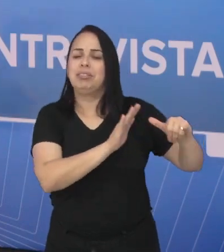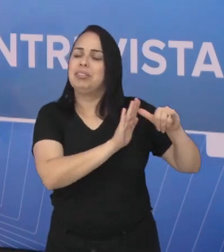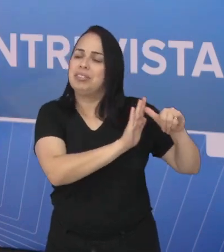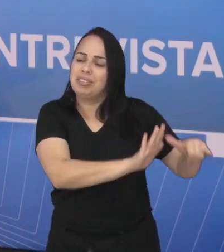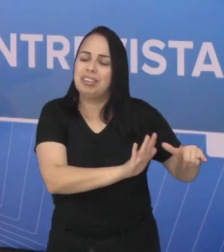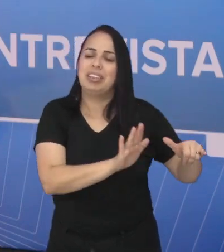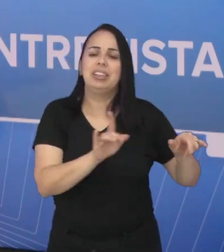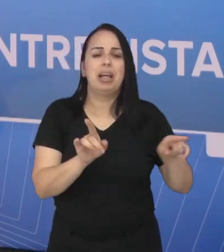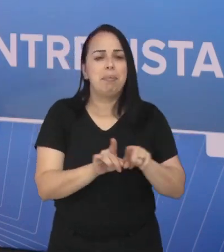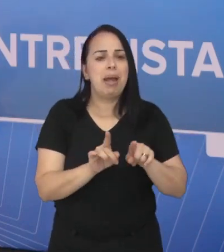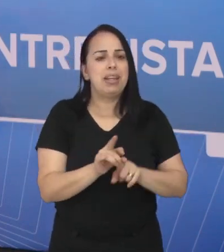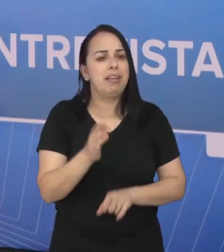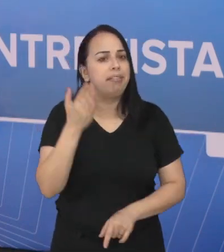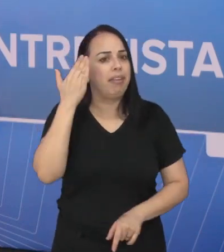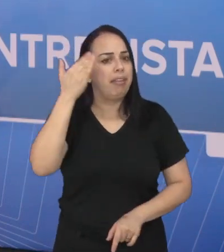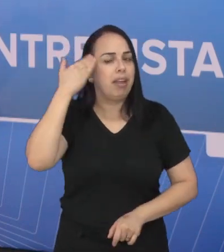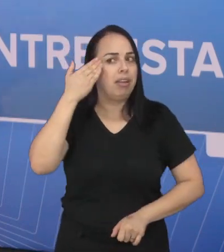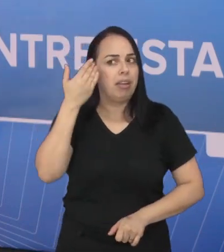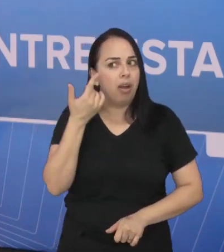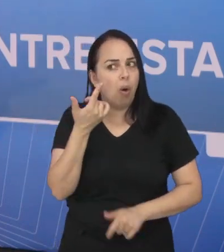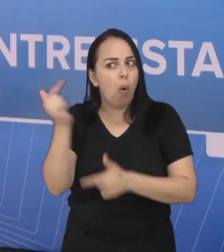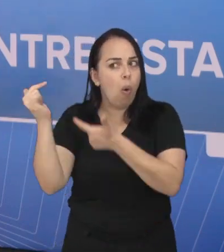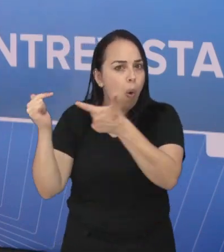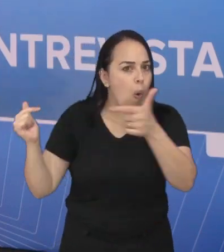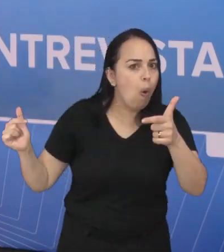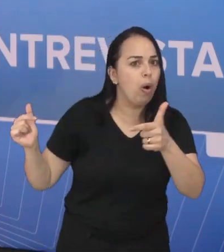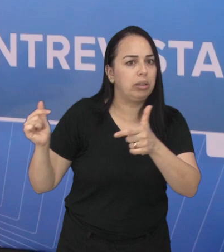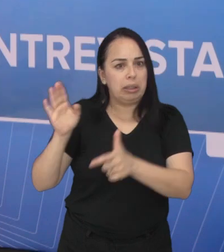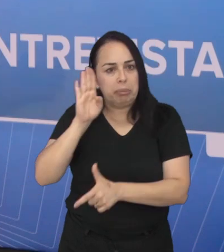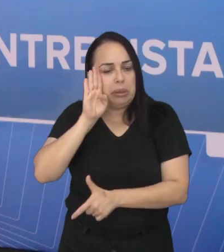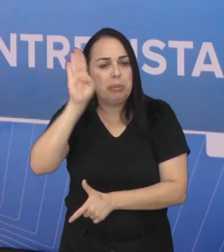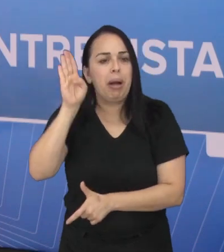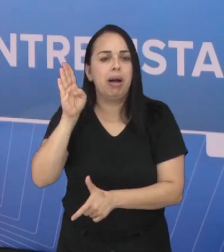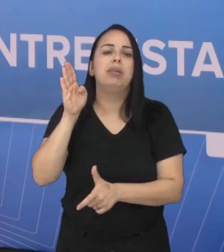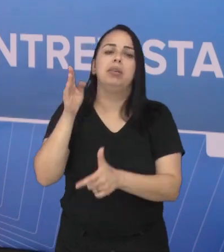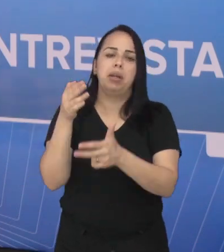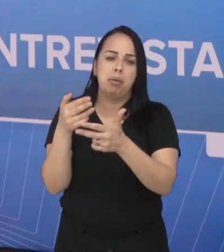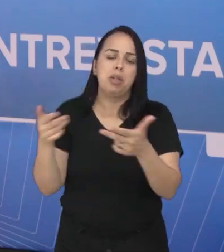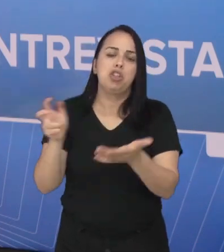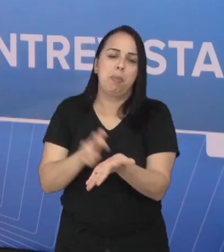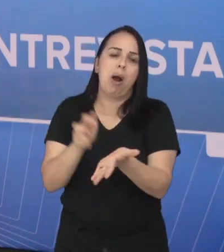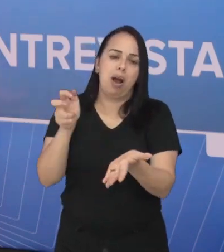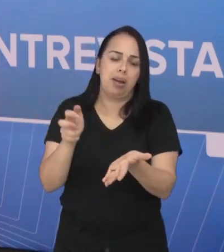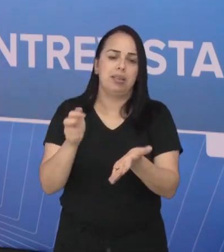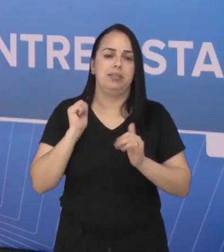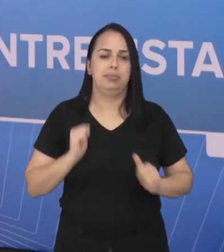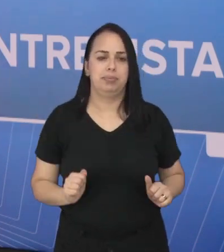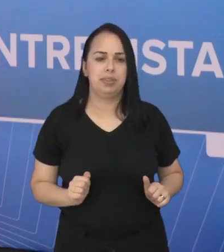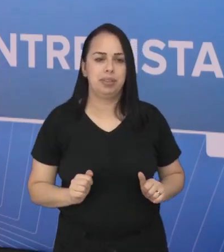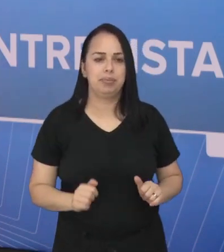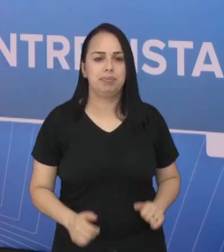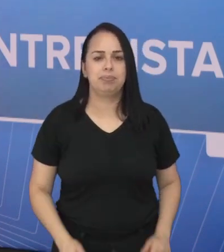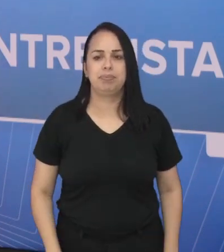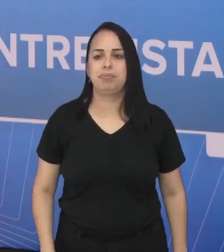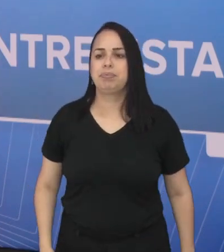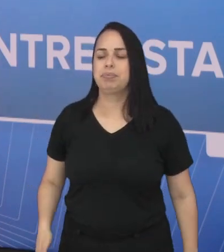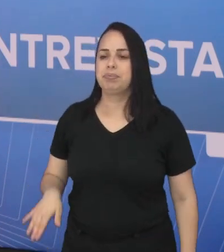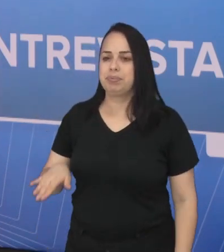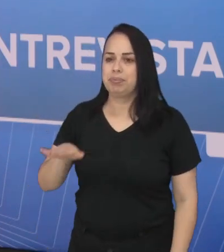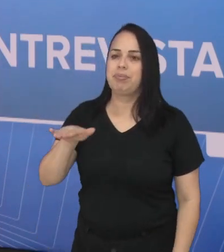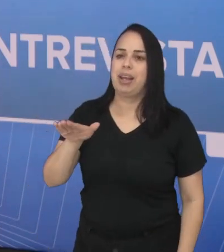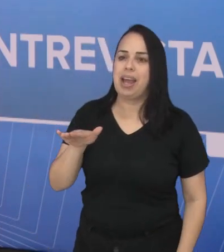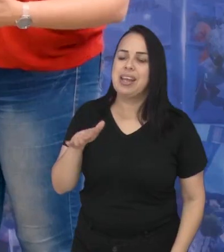E entender que existem outras prioridades na sua manhã, no seu dia a dia, que não seja ali o dispositivo eletrônico.